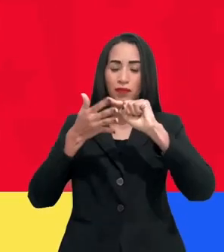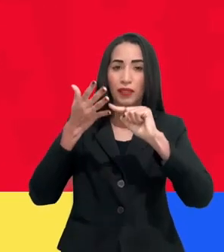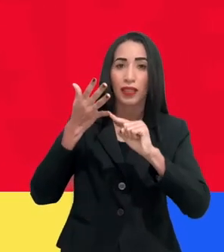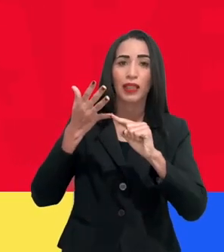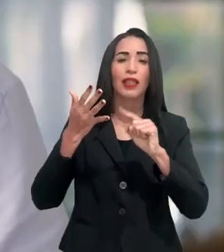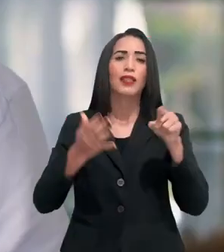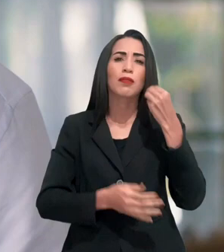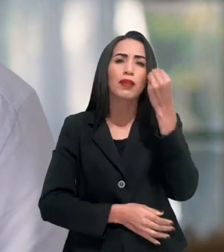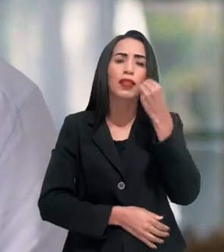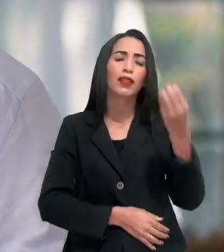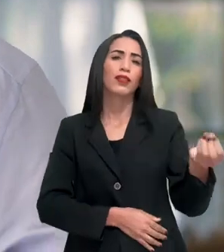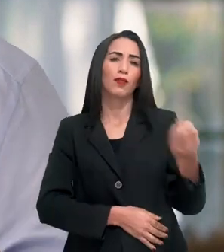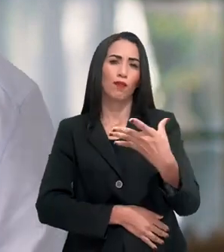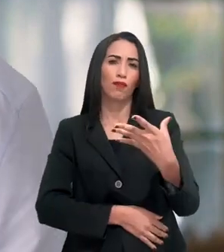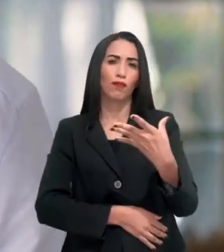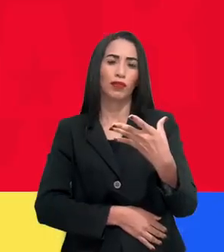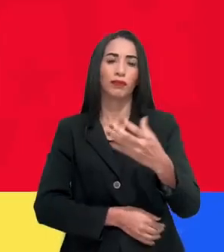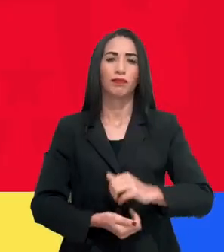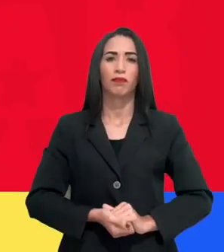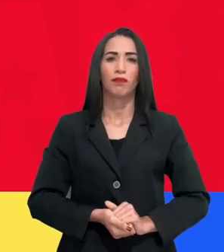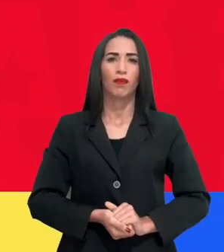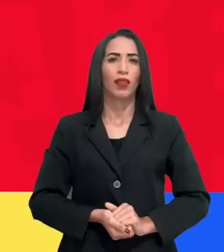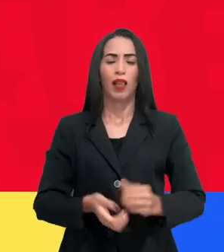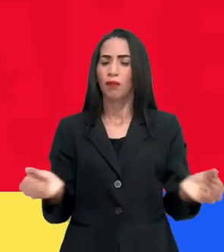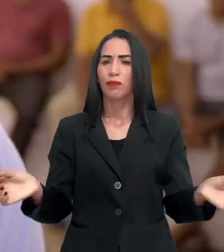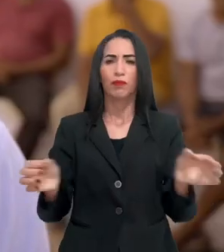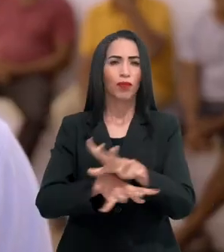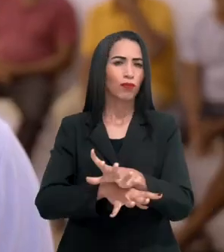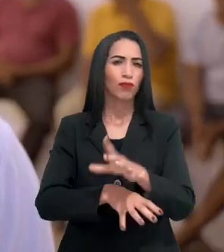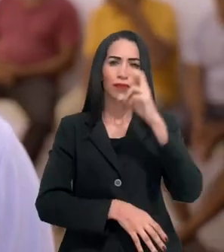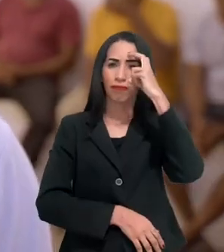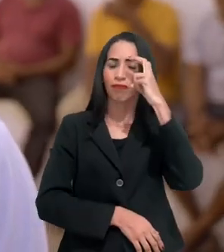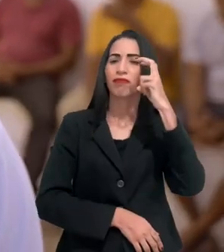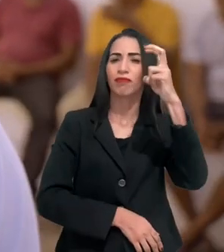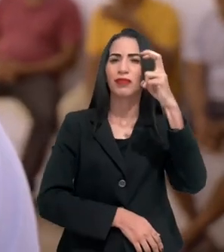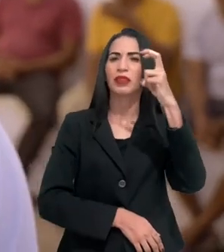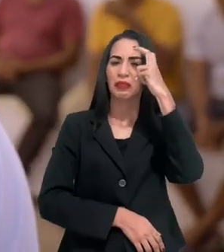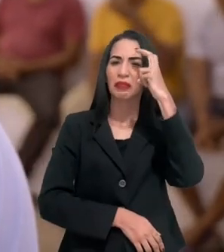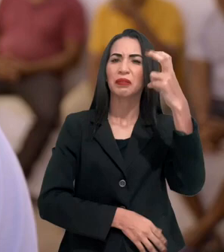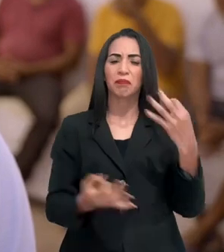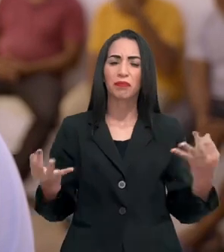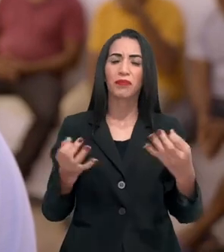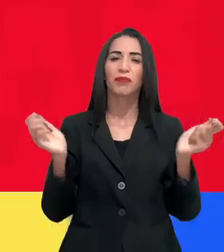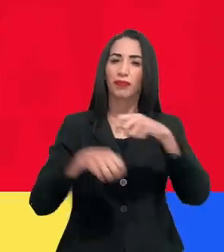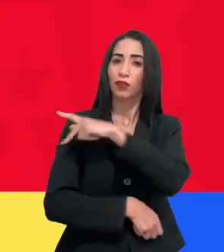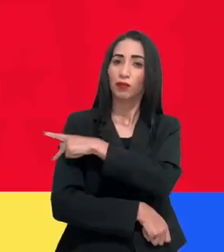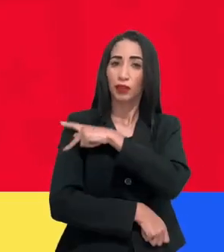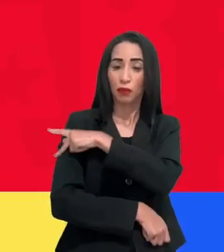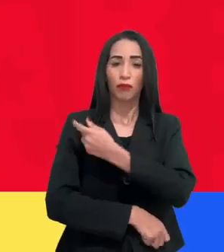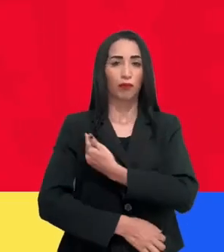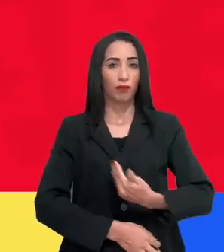Sangue novo. Rafael é sangue novo. Preparado. Cabe inteligente. Cabe preparado para governar o Piauí.